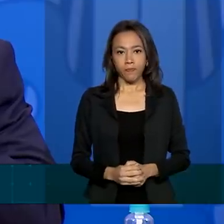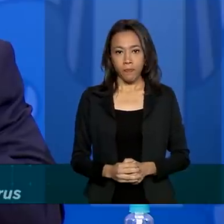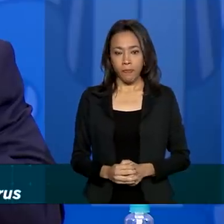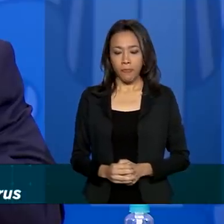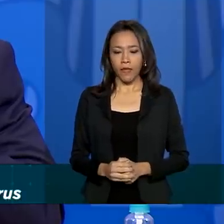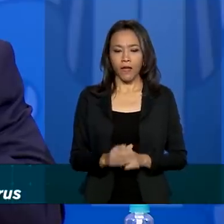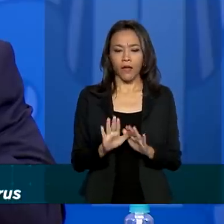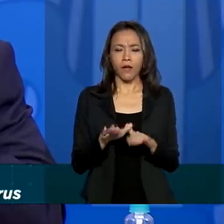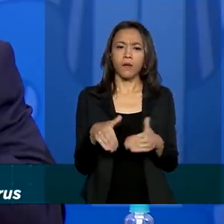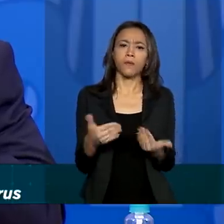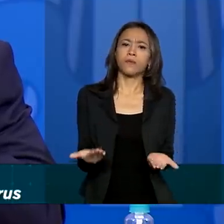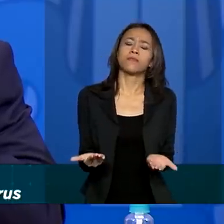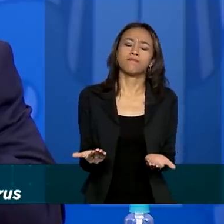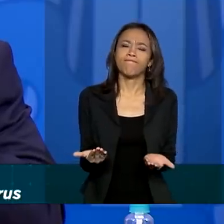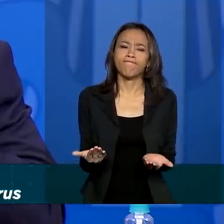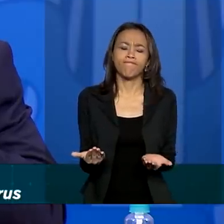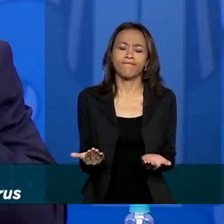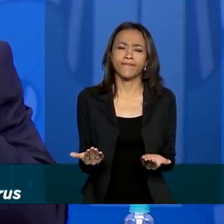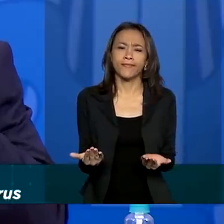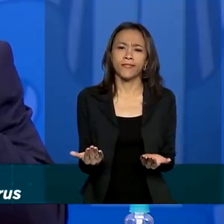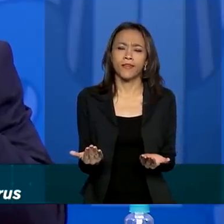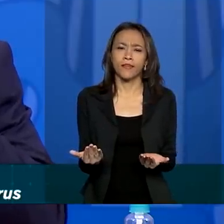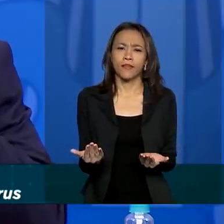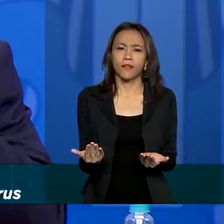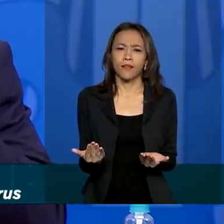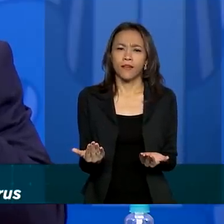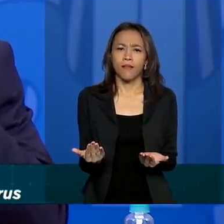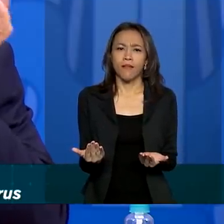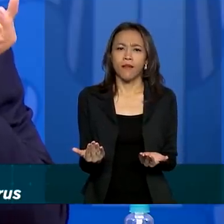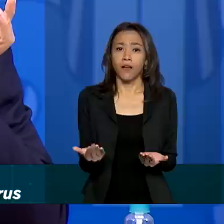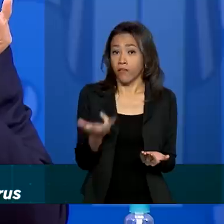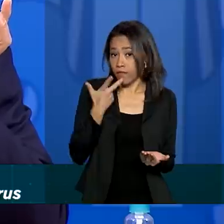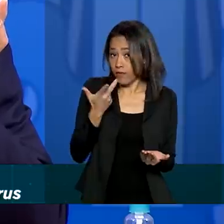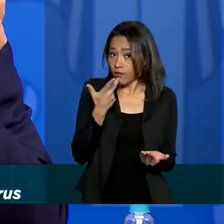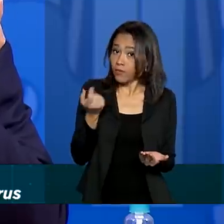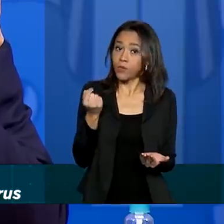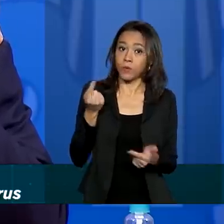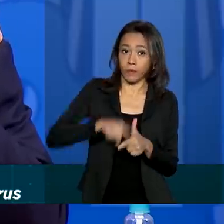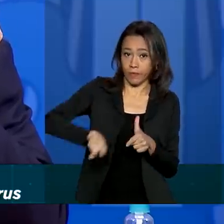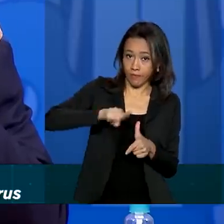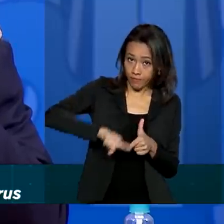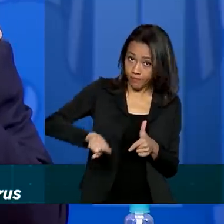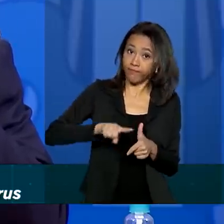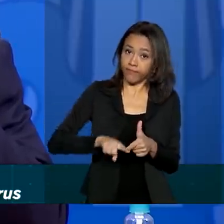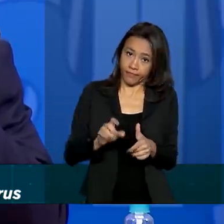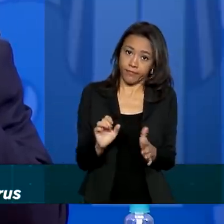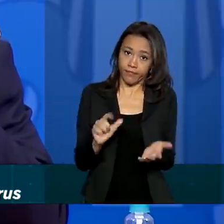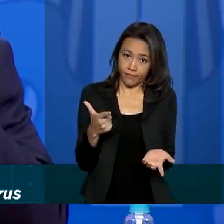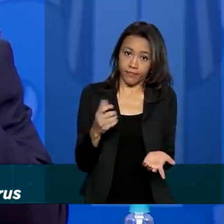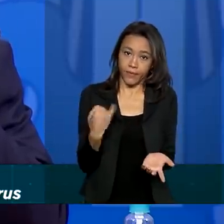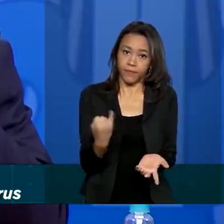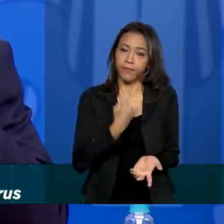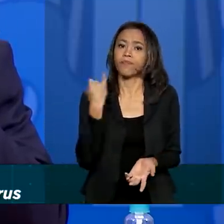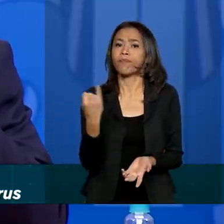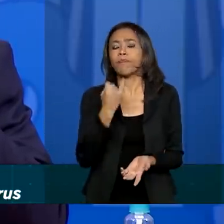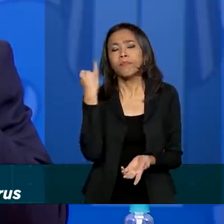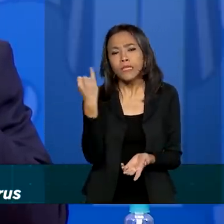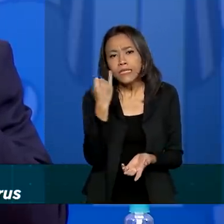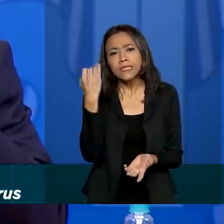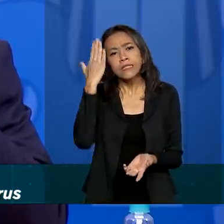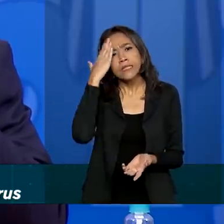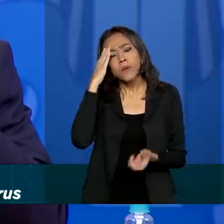Quando a gente fala de... do problema aqui, lógico que é importante tratar das